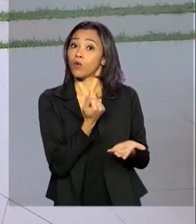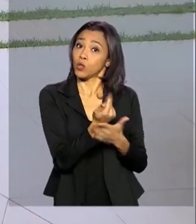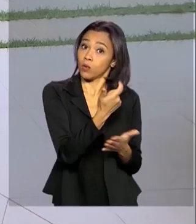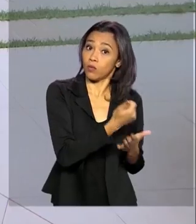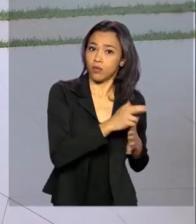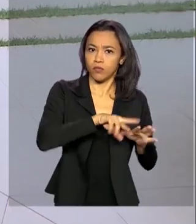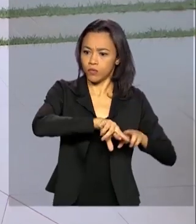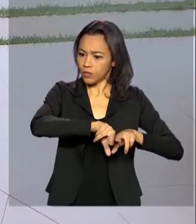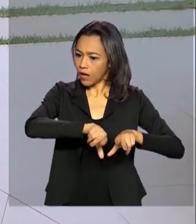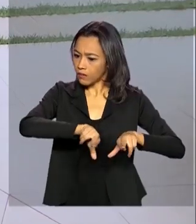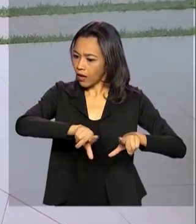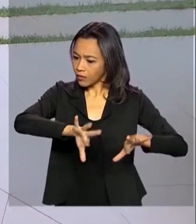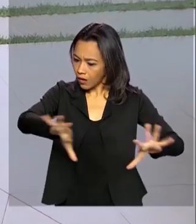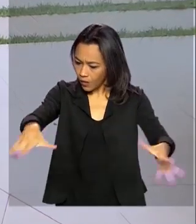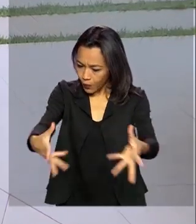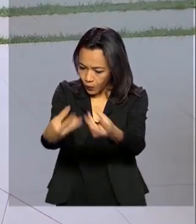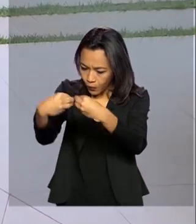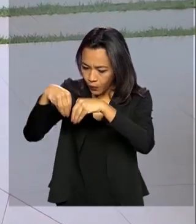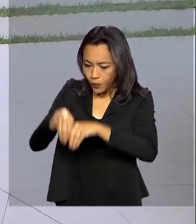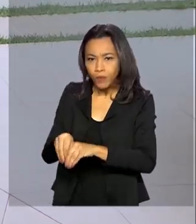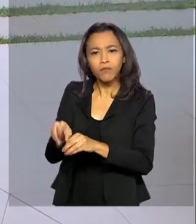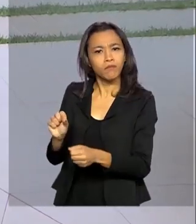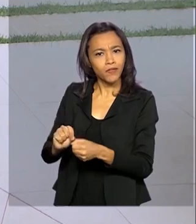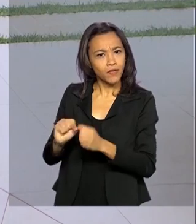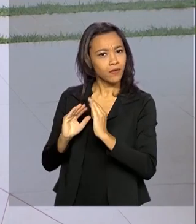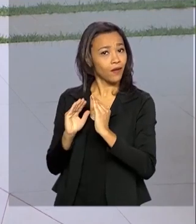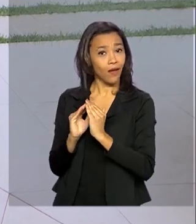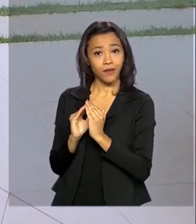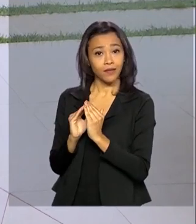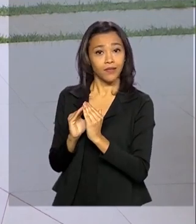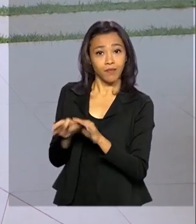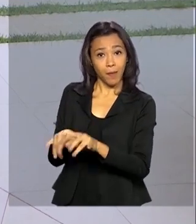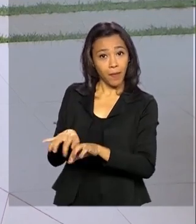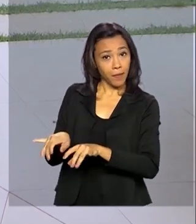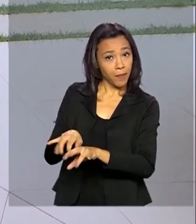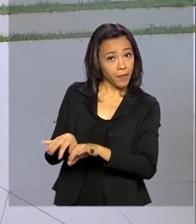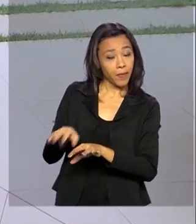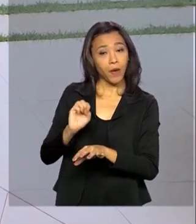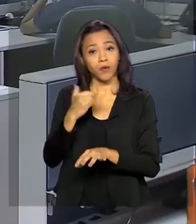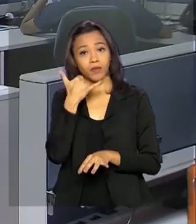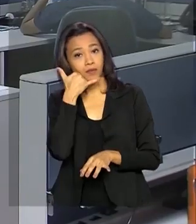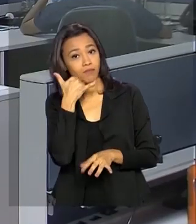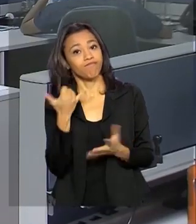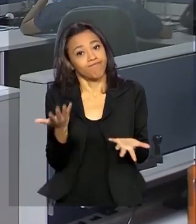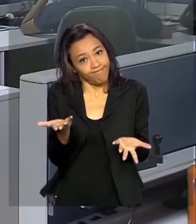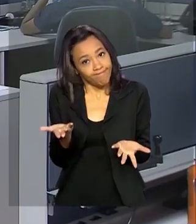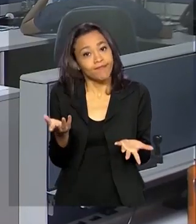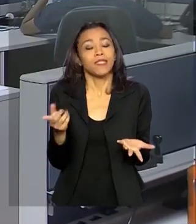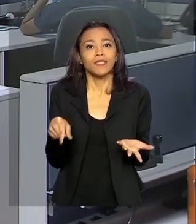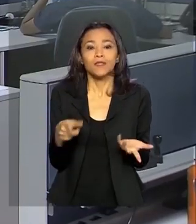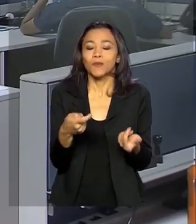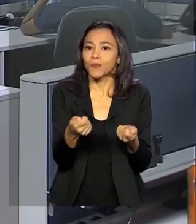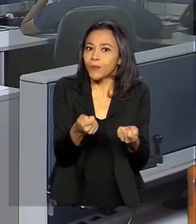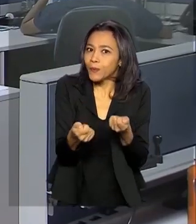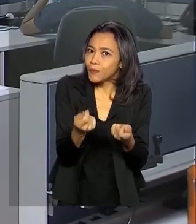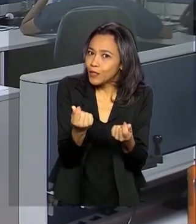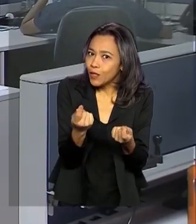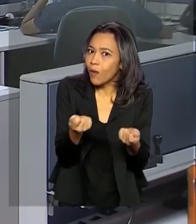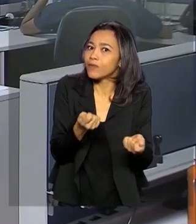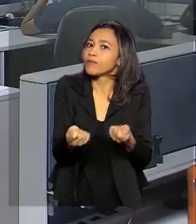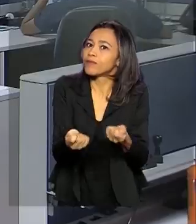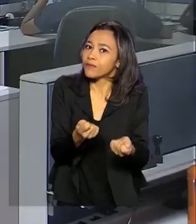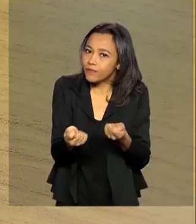tudo isso já pode ser feito de casa, pelo celular ou computador. Uma economia, segundo a